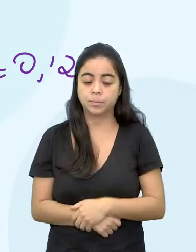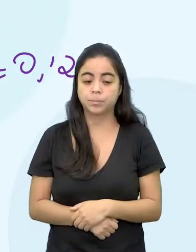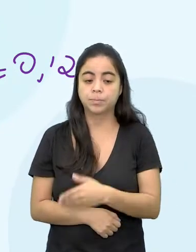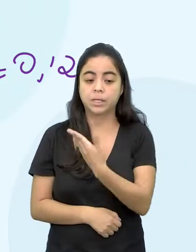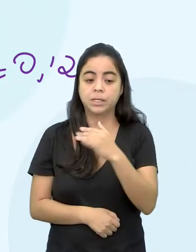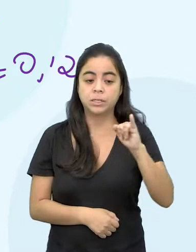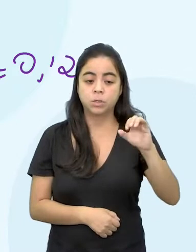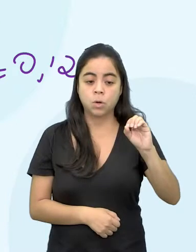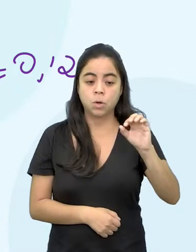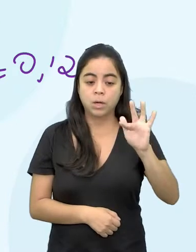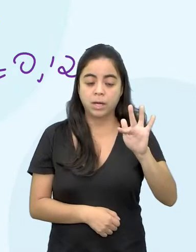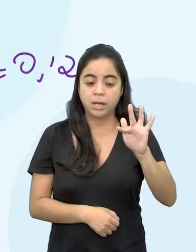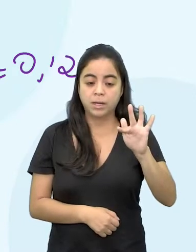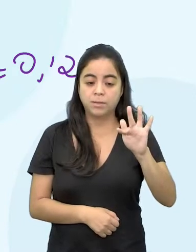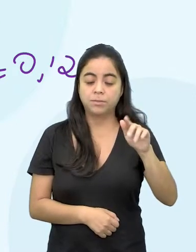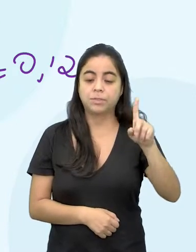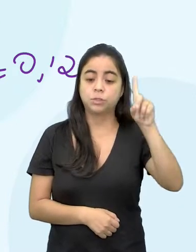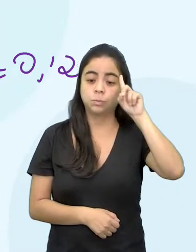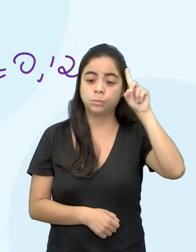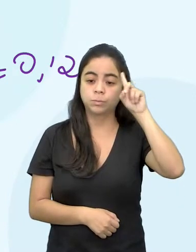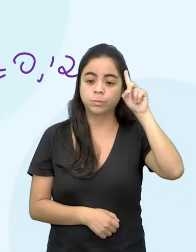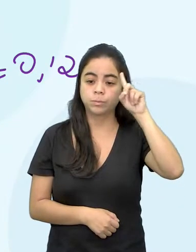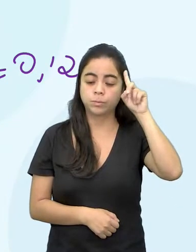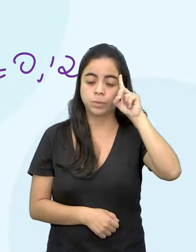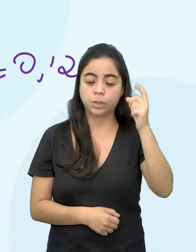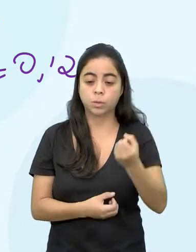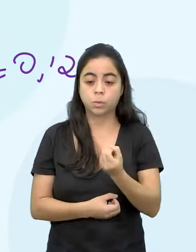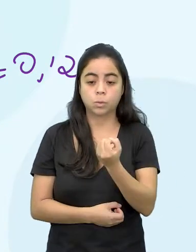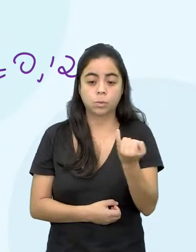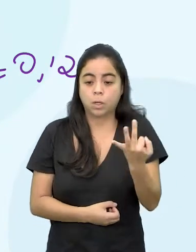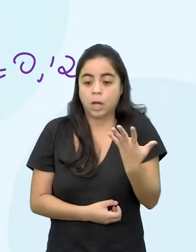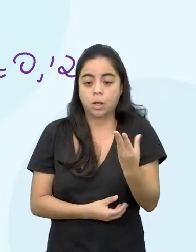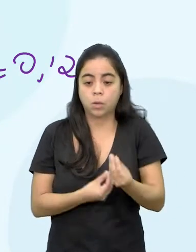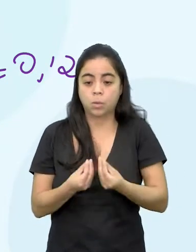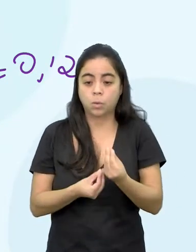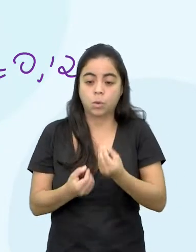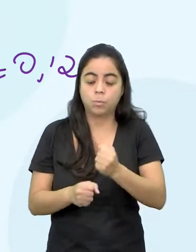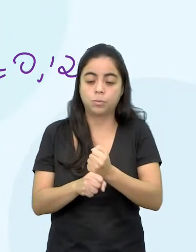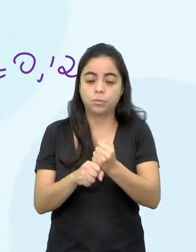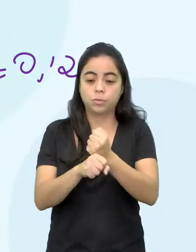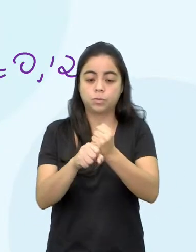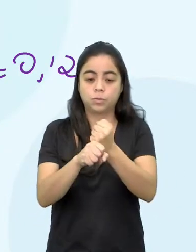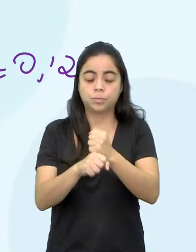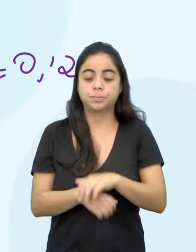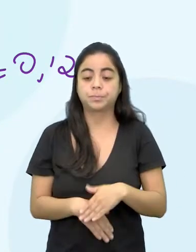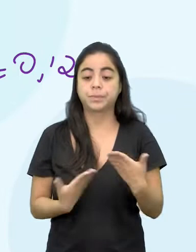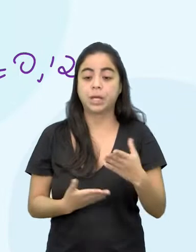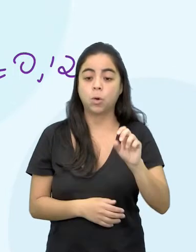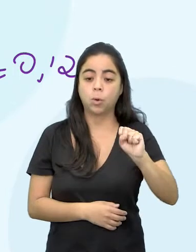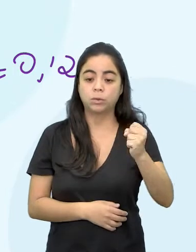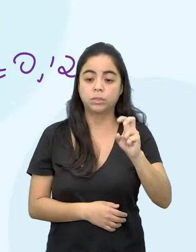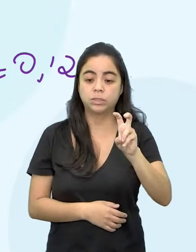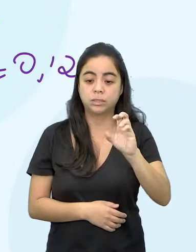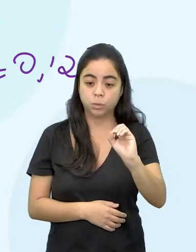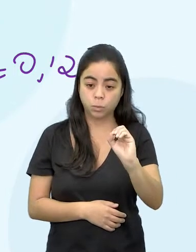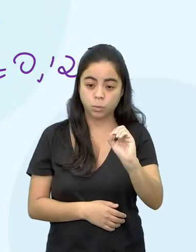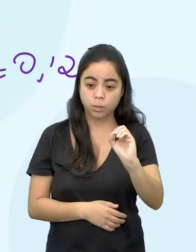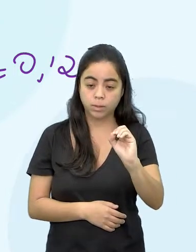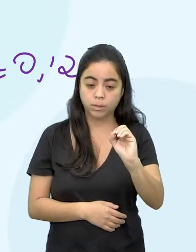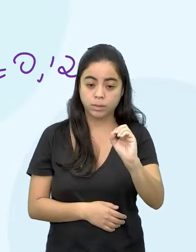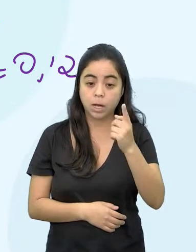o IOF aí de 30 dias, como que a gente vai calcular, hein? A gente vai pegar os 850... Opa!